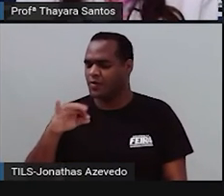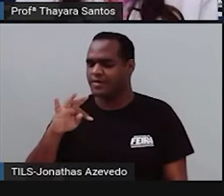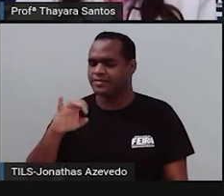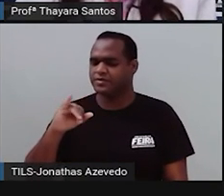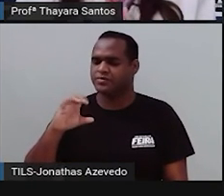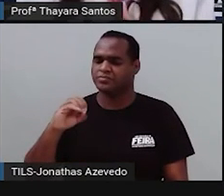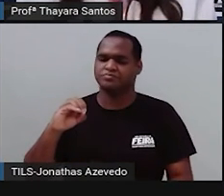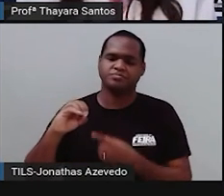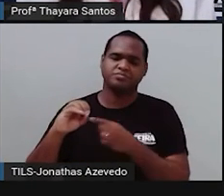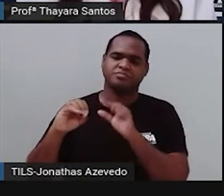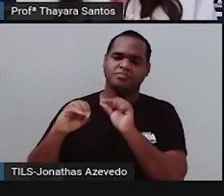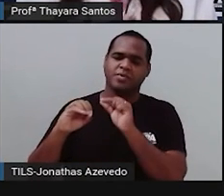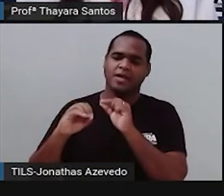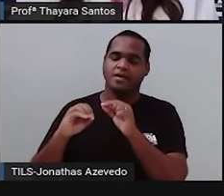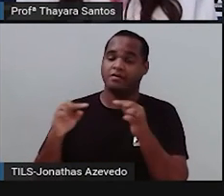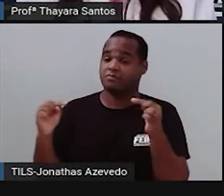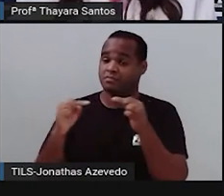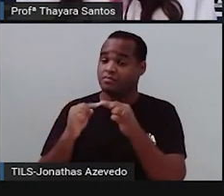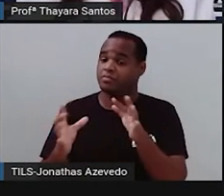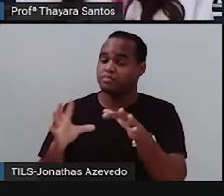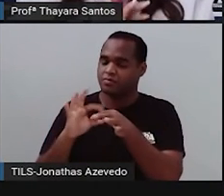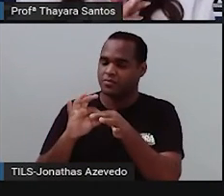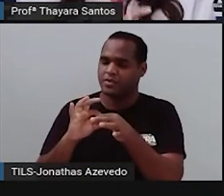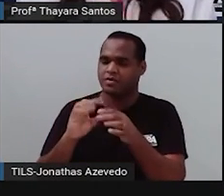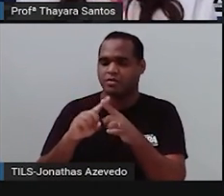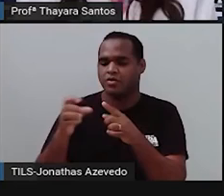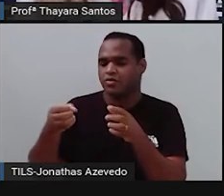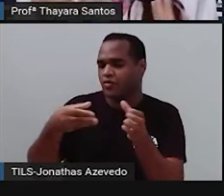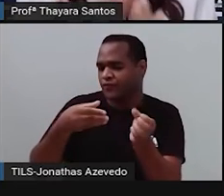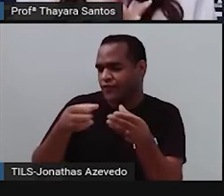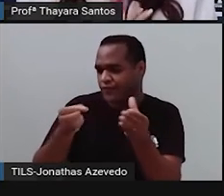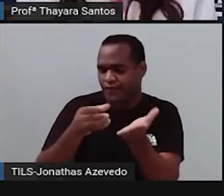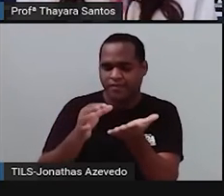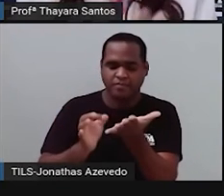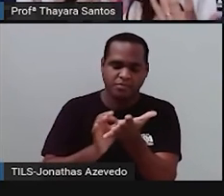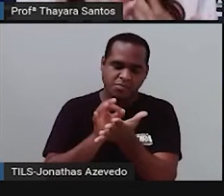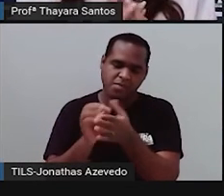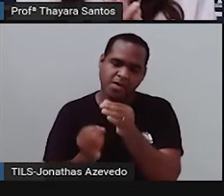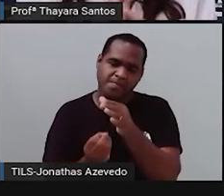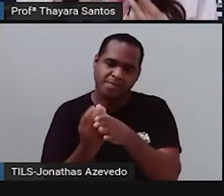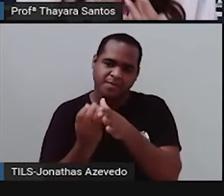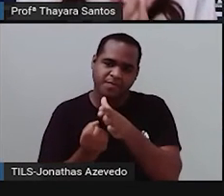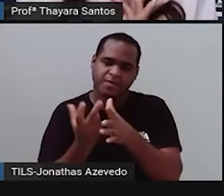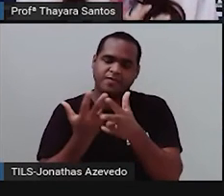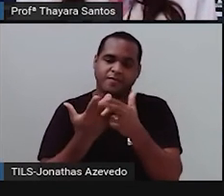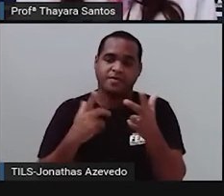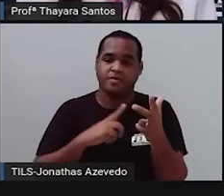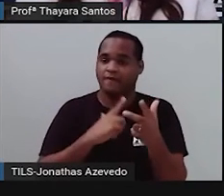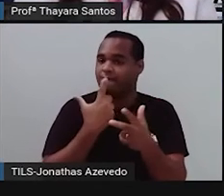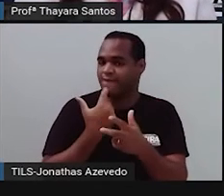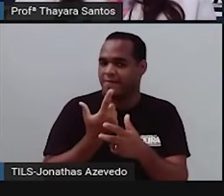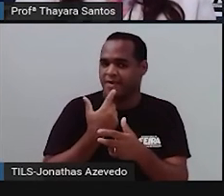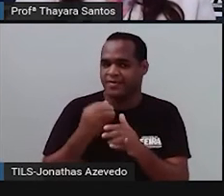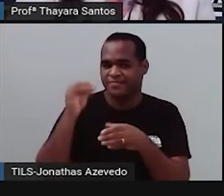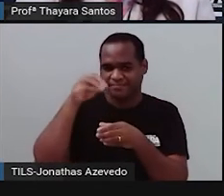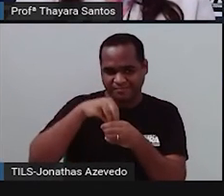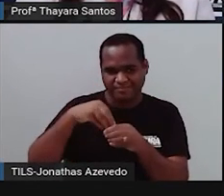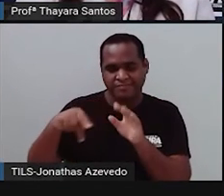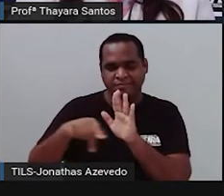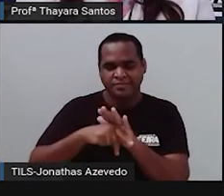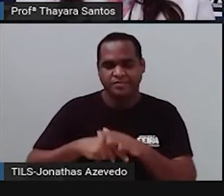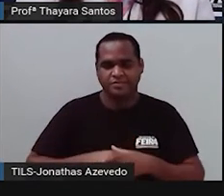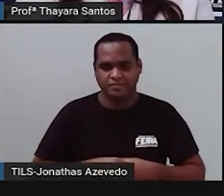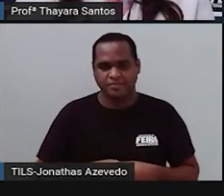hematopoético, ele tem a ver com a formação de novas células, principalmente essas células sanguíneas. E esse tecido